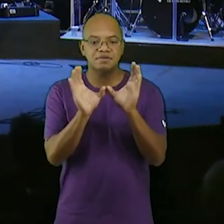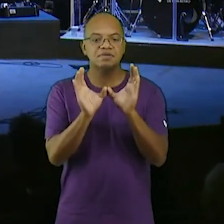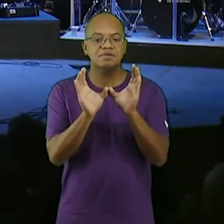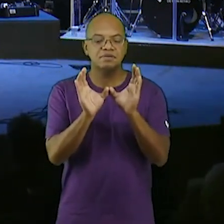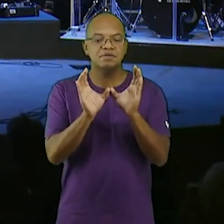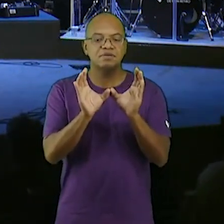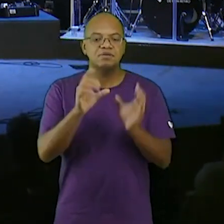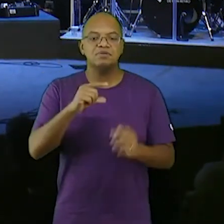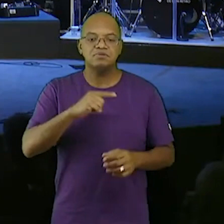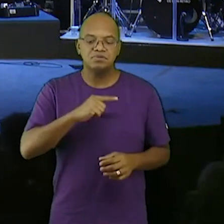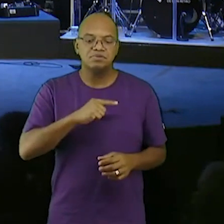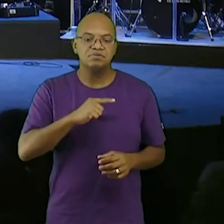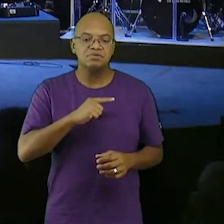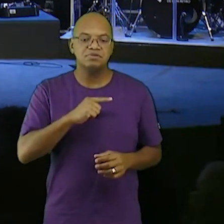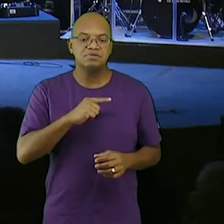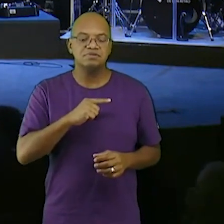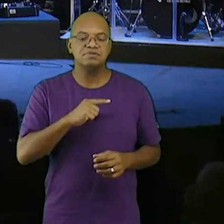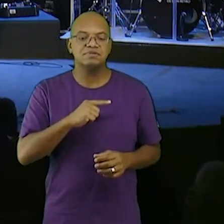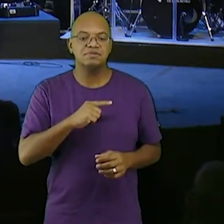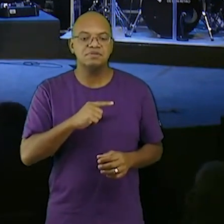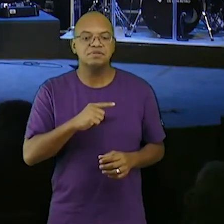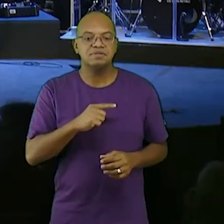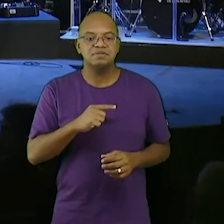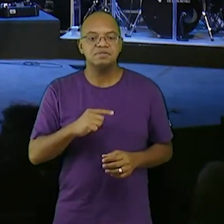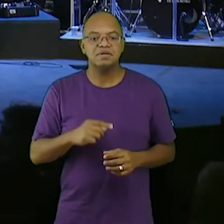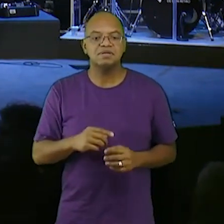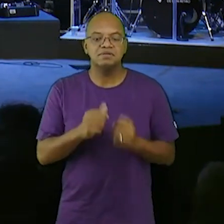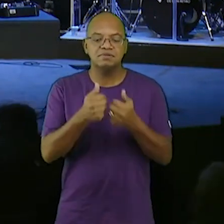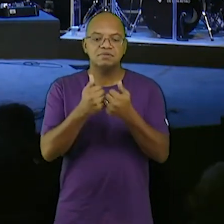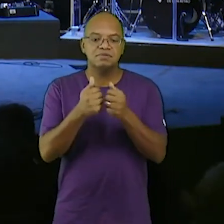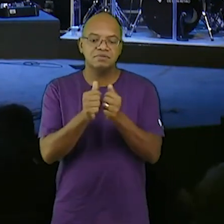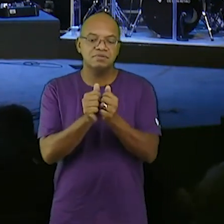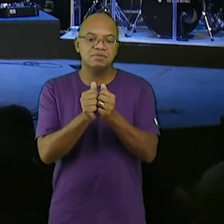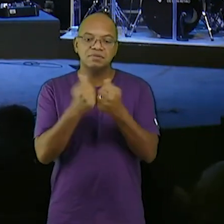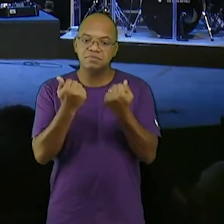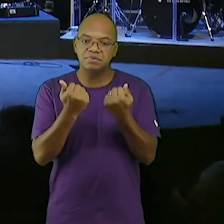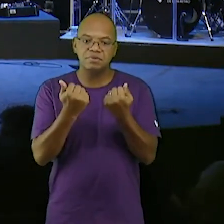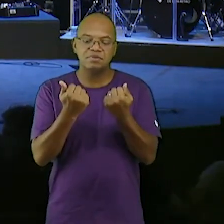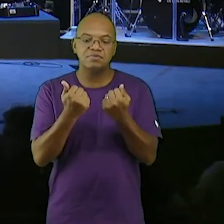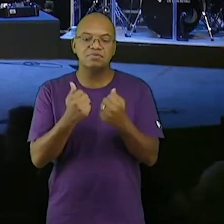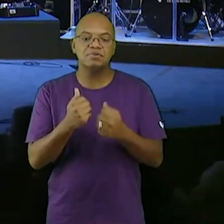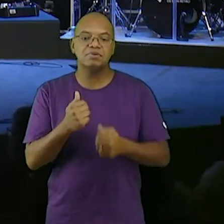em pé todo mundo recebeu os dois elementos o pão e o vinho o cálice